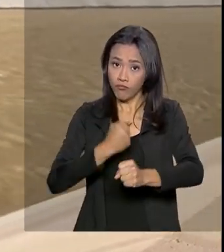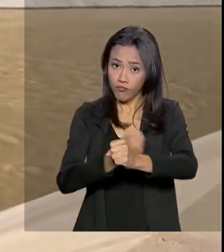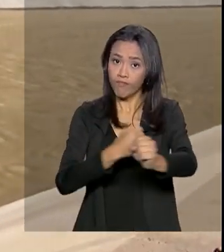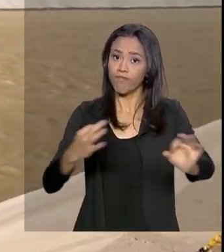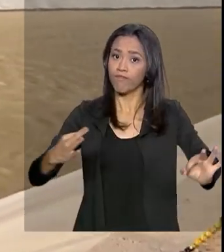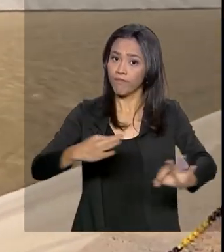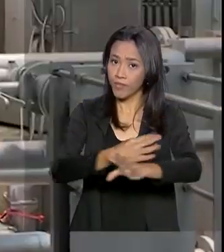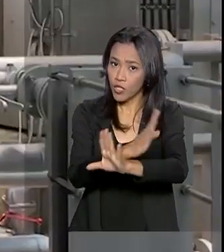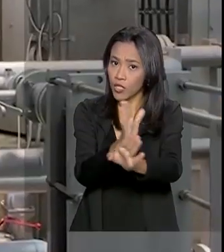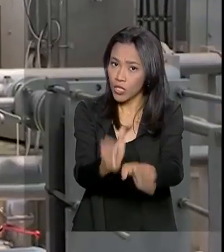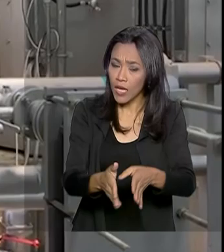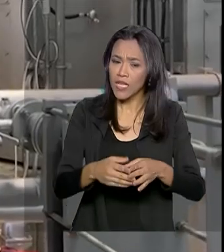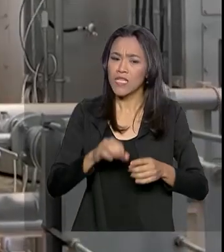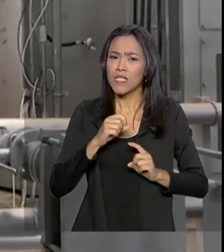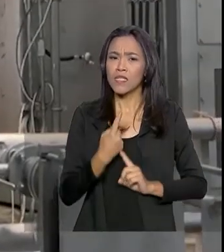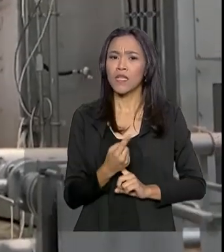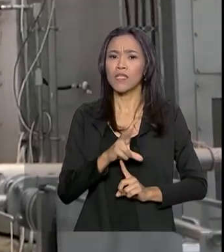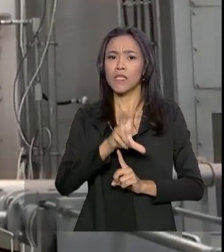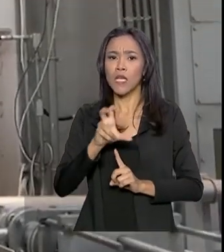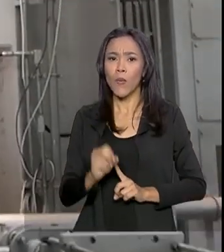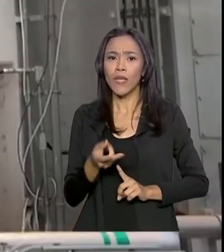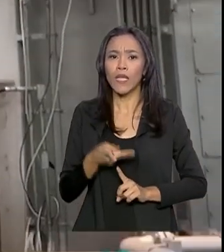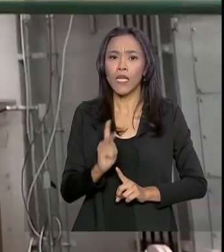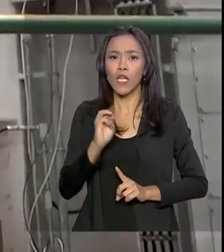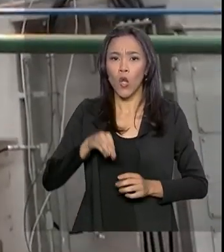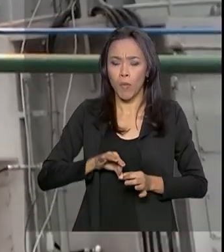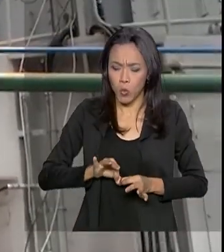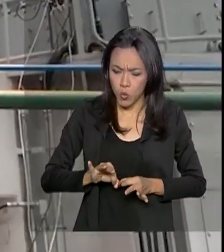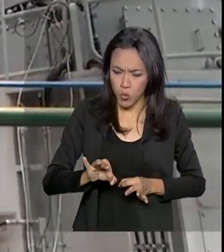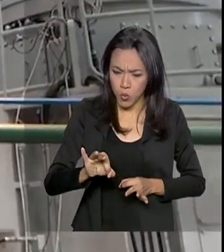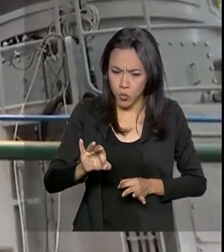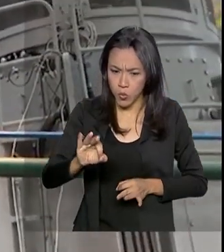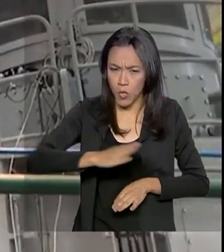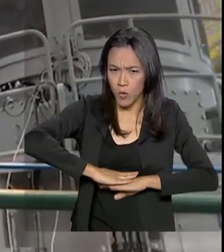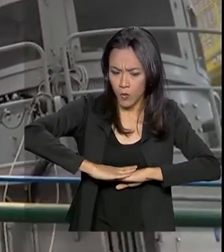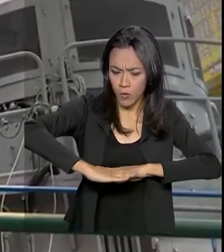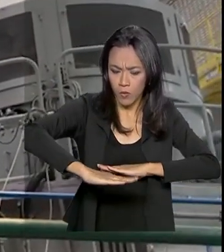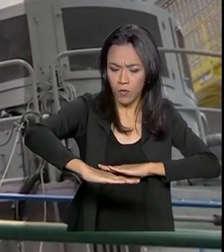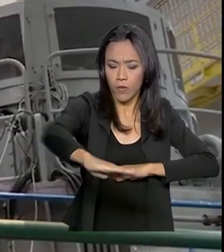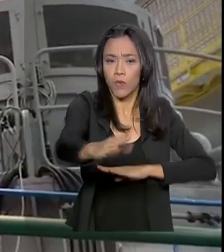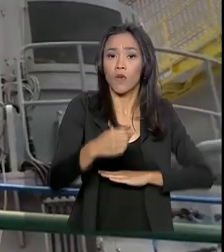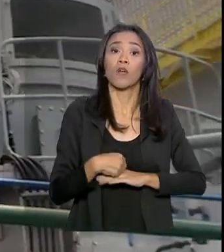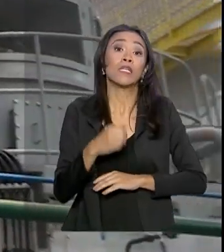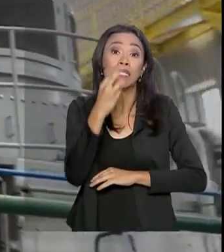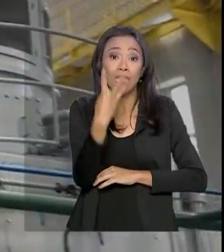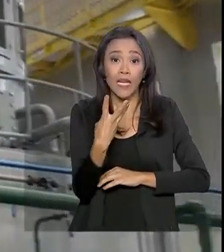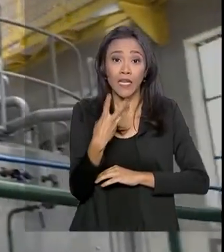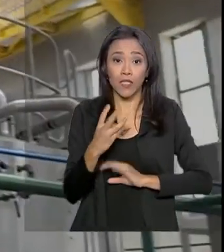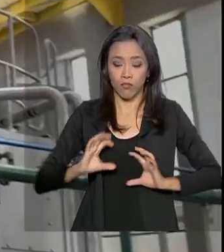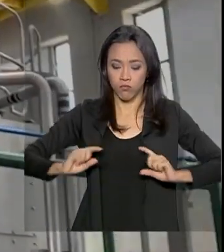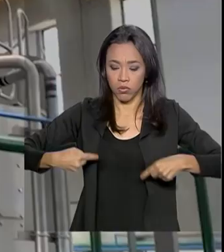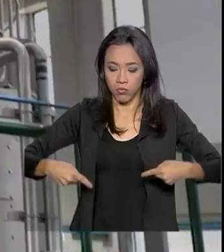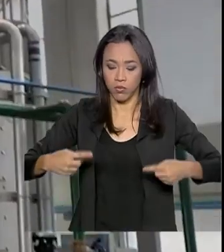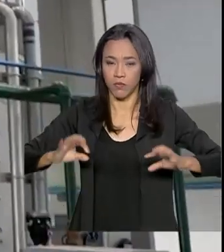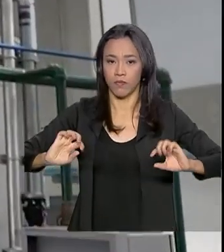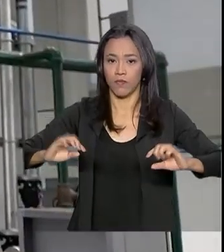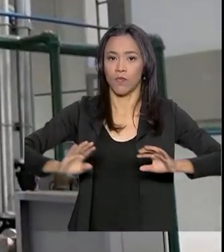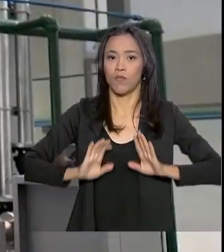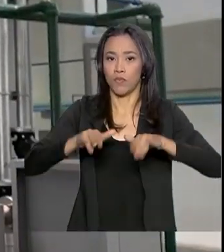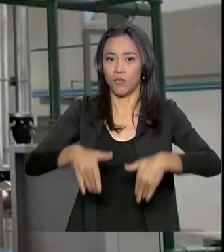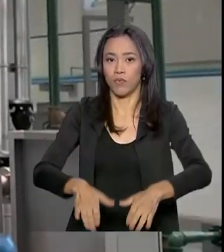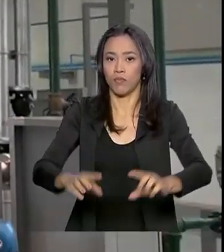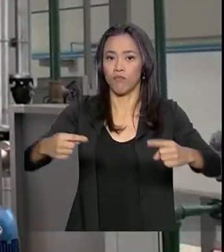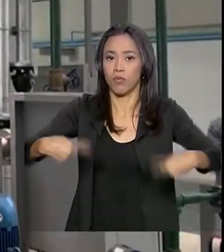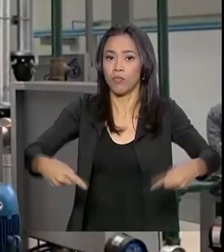155 quilômetros de canais concretados. Foram construídas três estações de bombeamento que vão elevar a água do Rio São